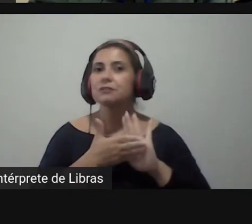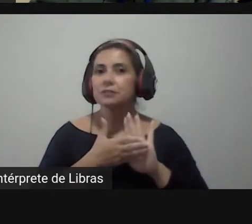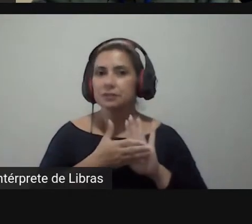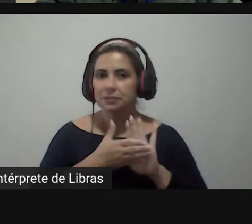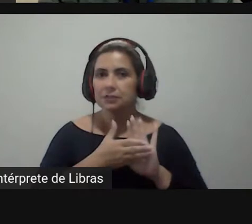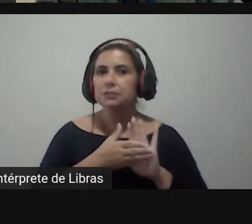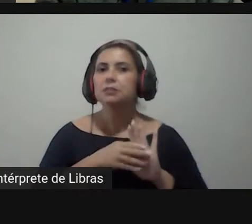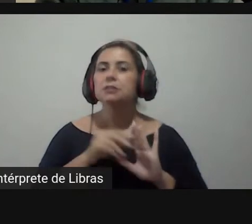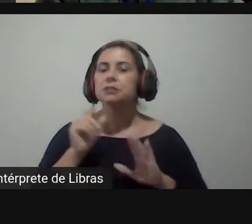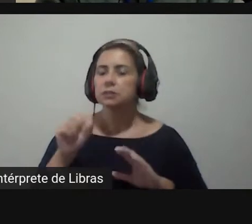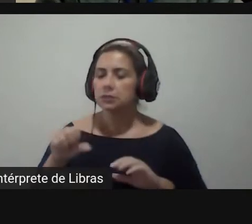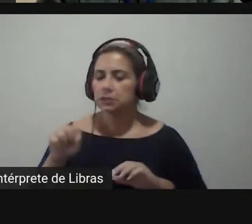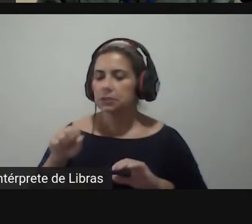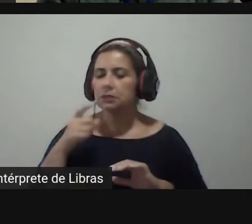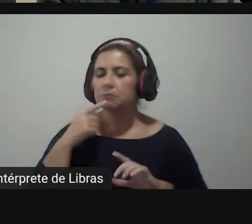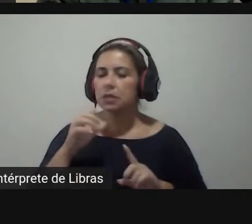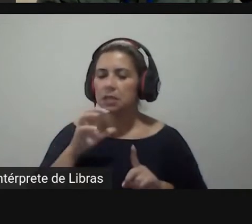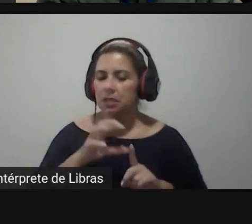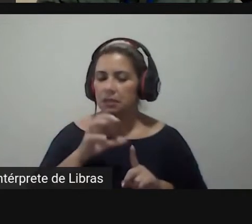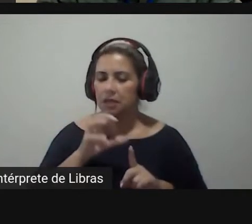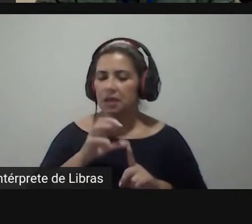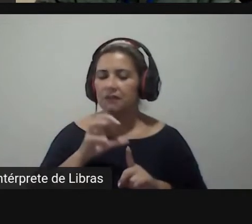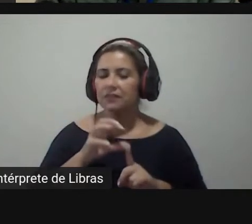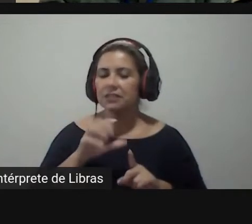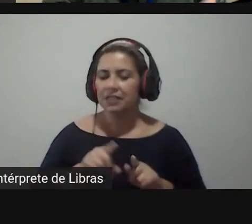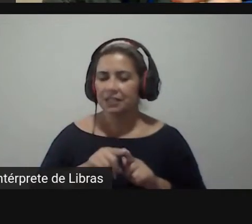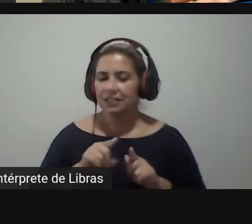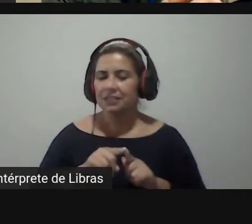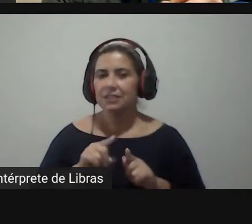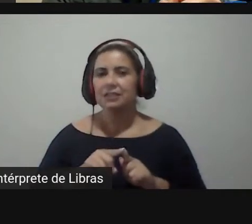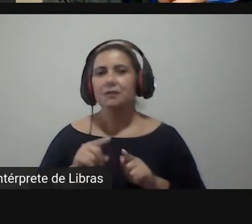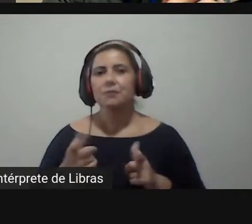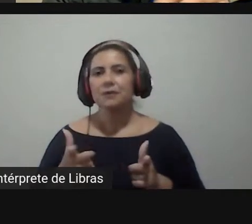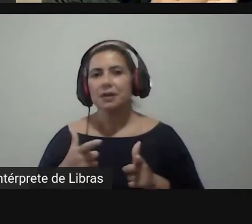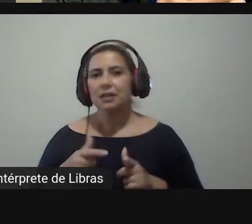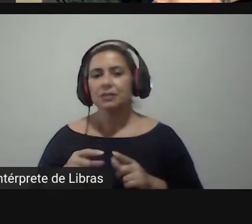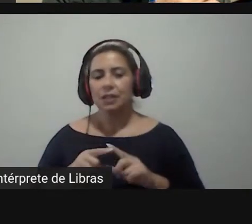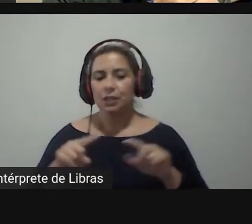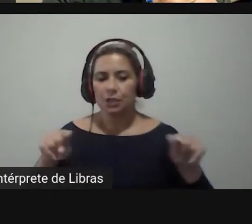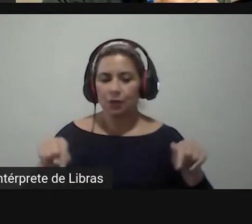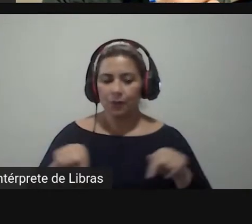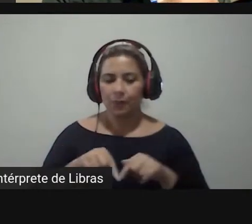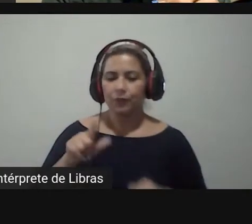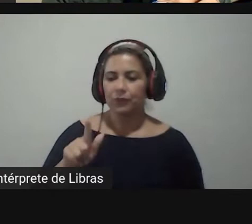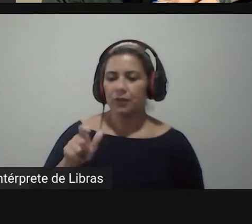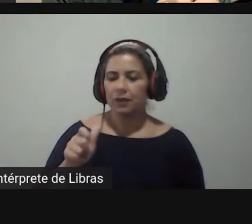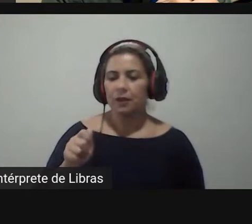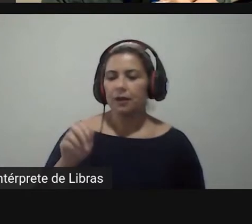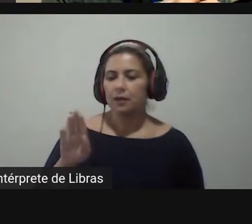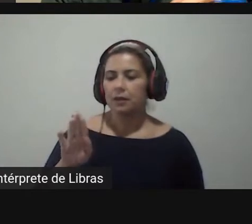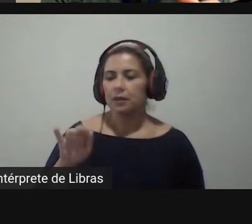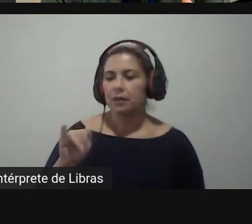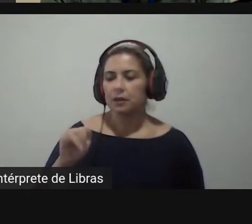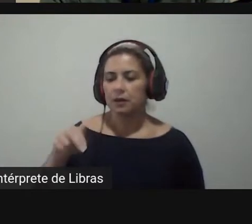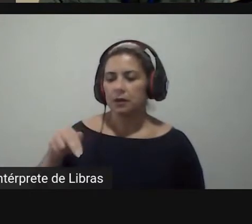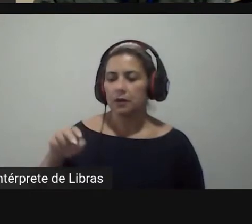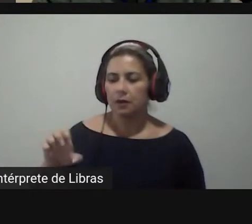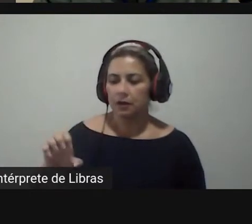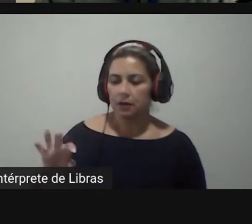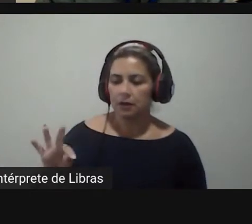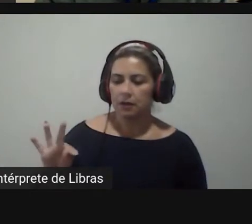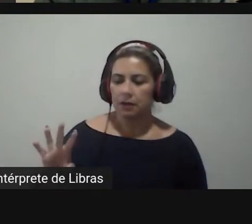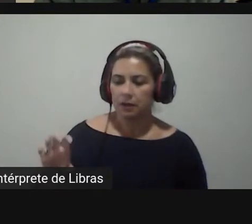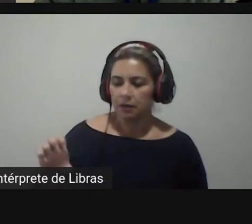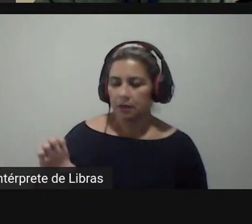provavelmente afetaria o parlamento seja dentro da perspectiva do gabinete do parlamentar lá sozinho das